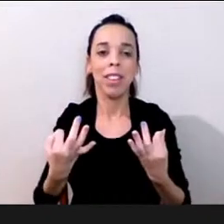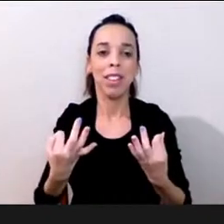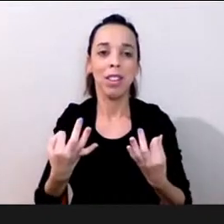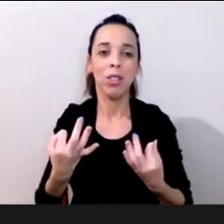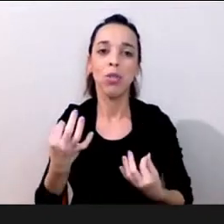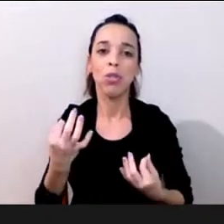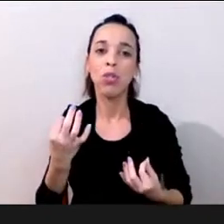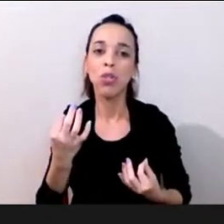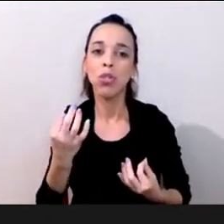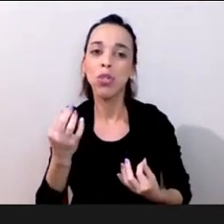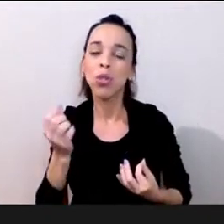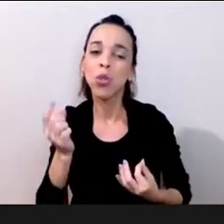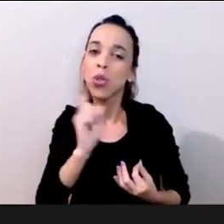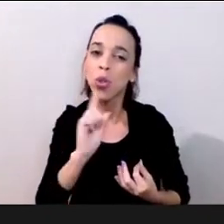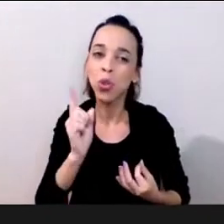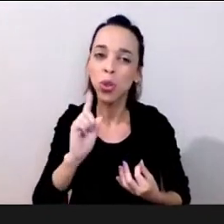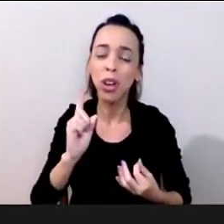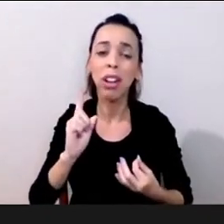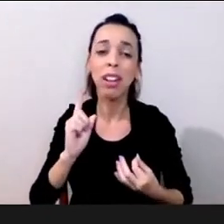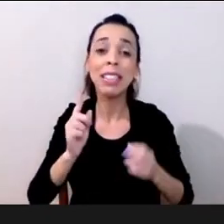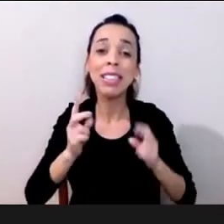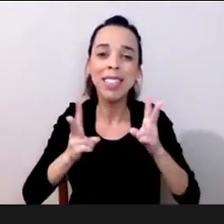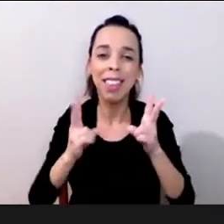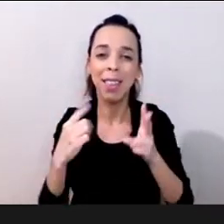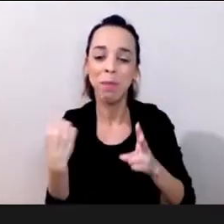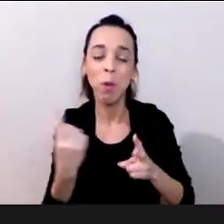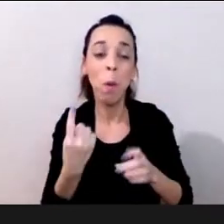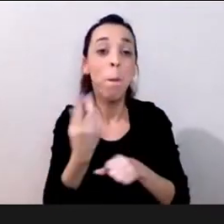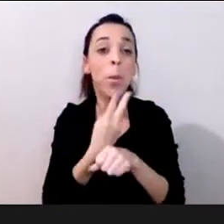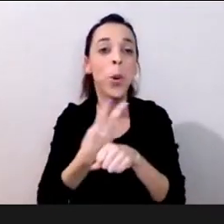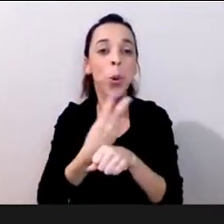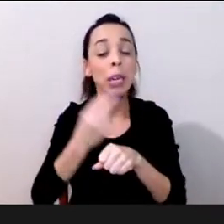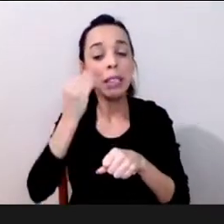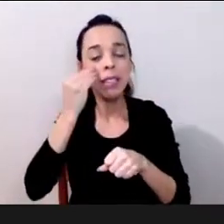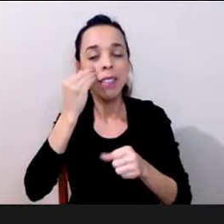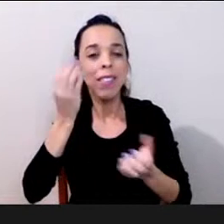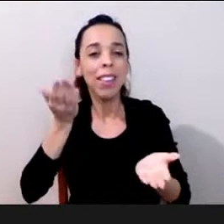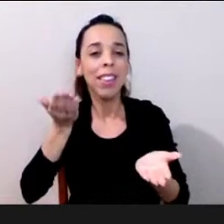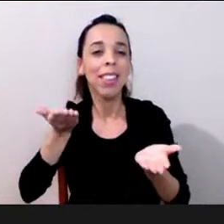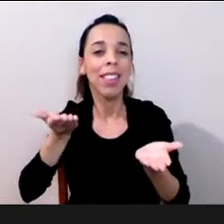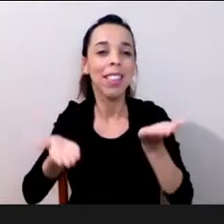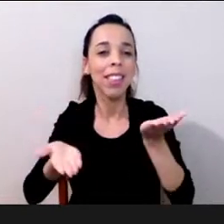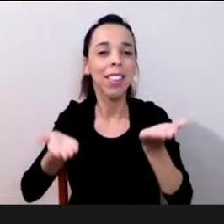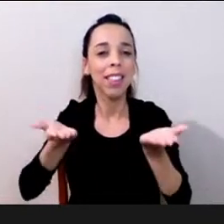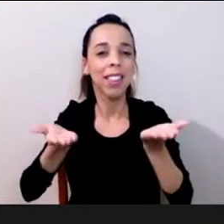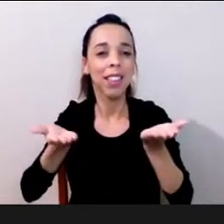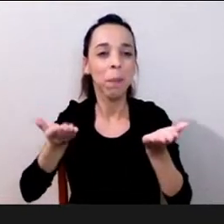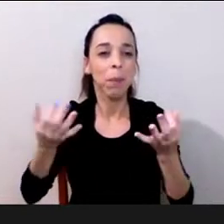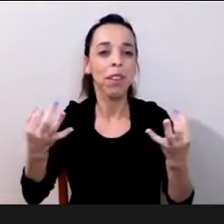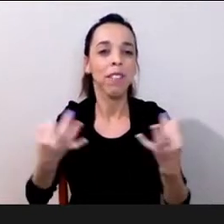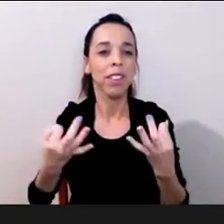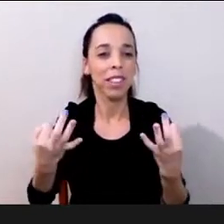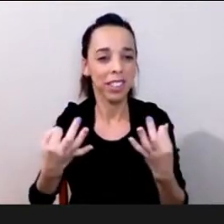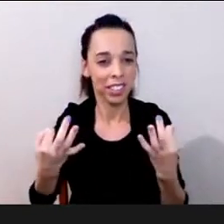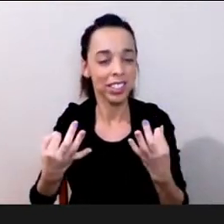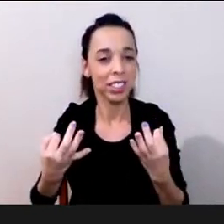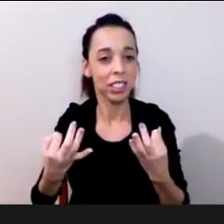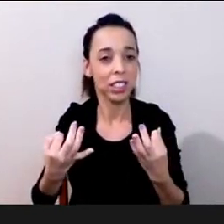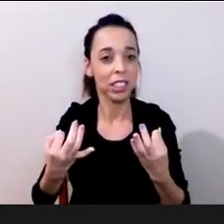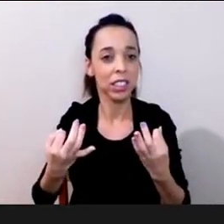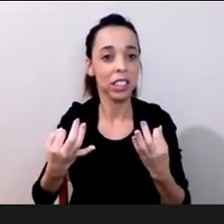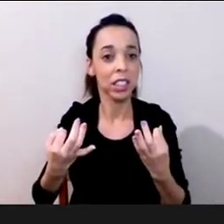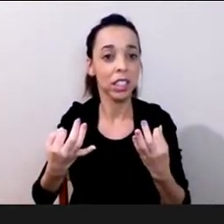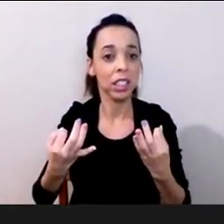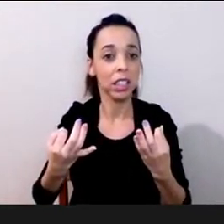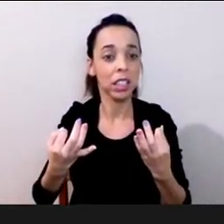é equilibração e eu penso que o que o Piaget constatou no ponto de vista psicológico nós estamos a